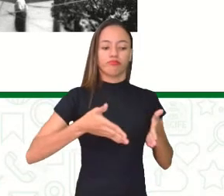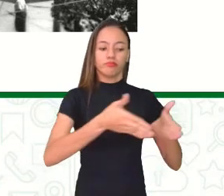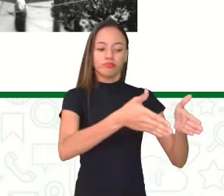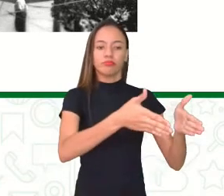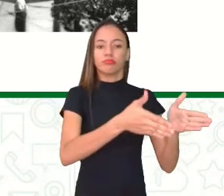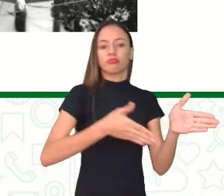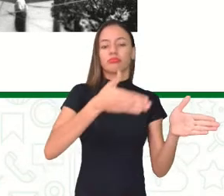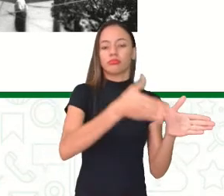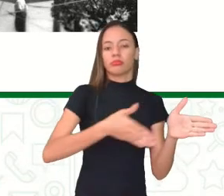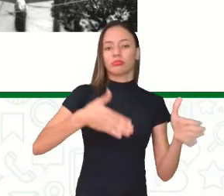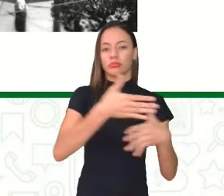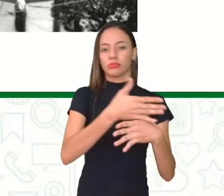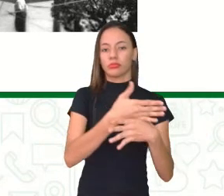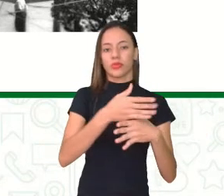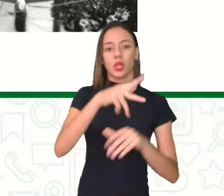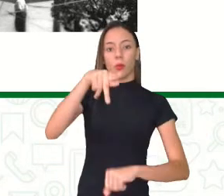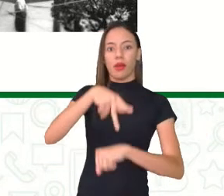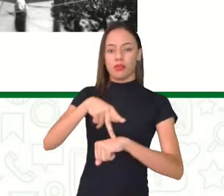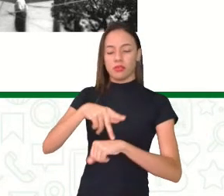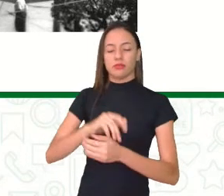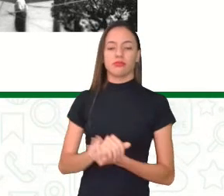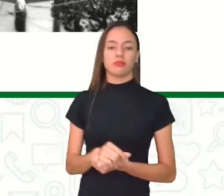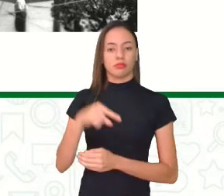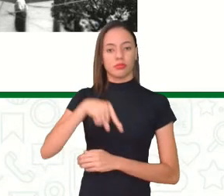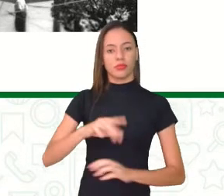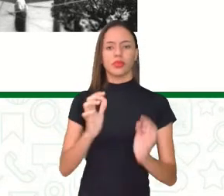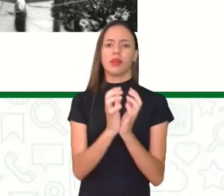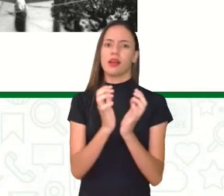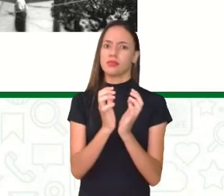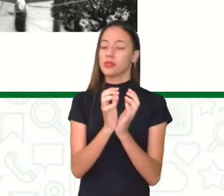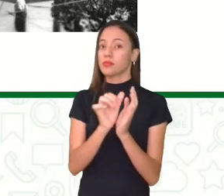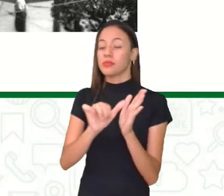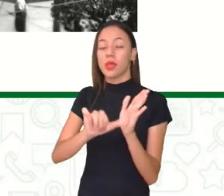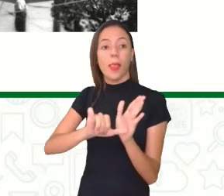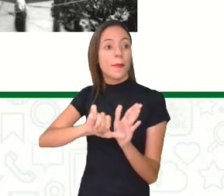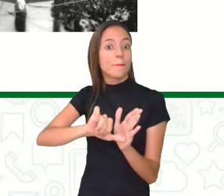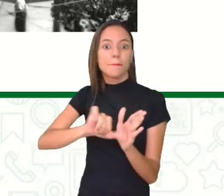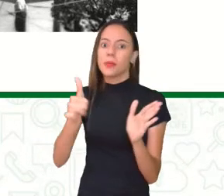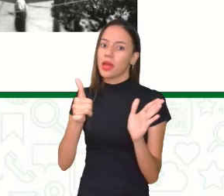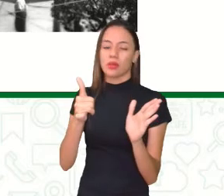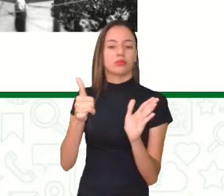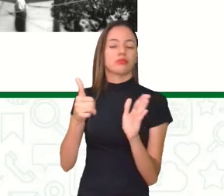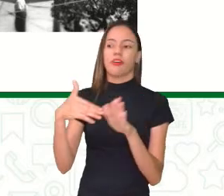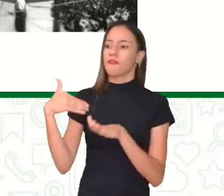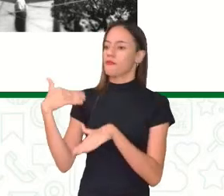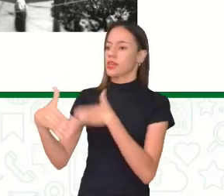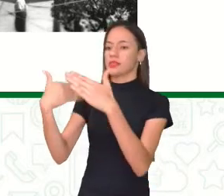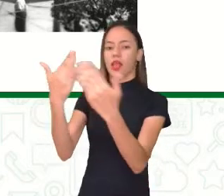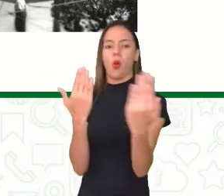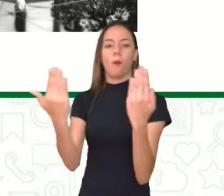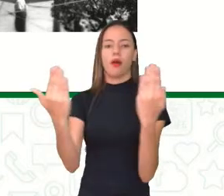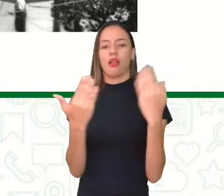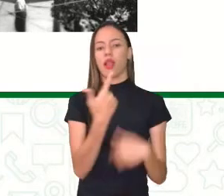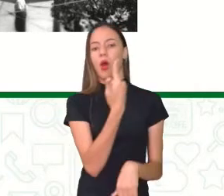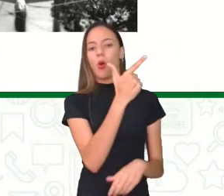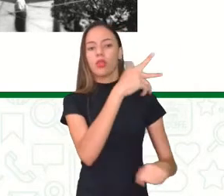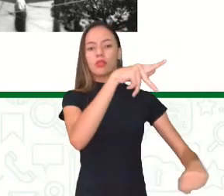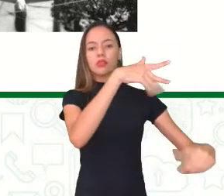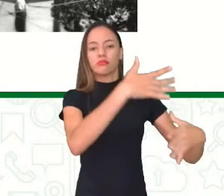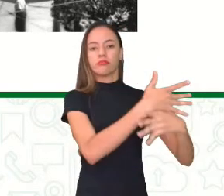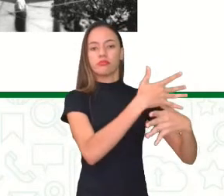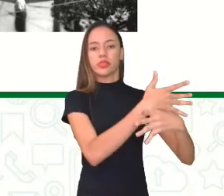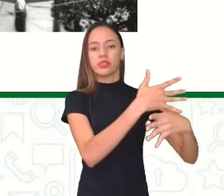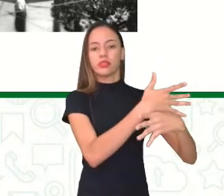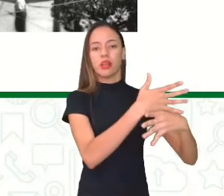teve isso de ser um país muito pioneiro. E o Recife, muito, muito mais. O Recife é bem, bem à frente de outras cidades do Brasil. Então,